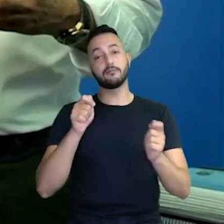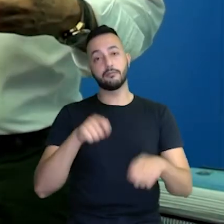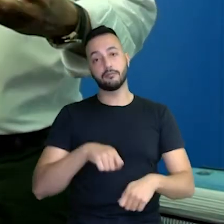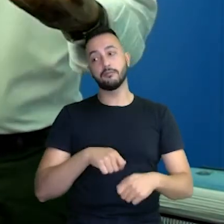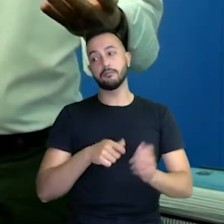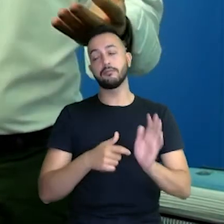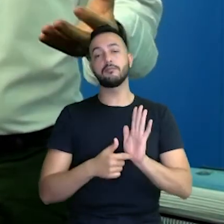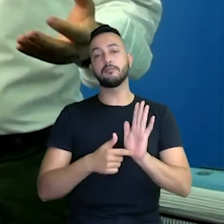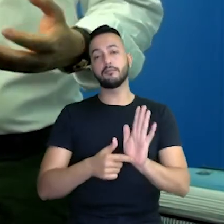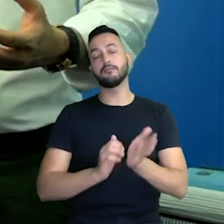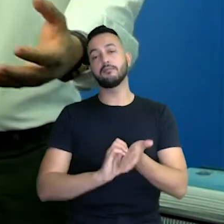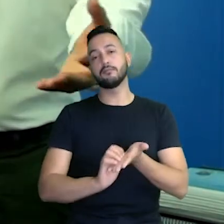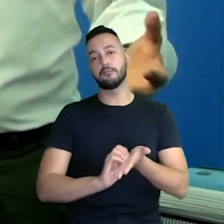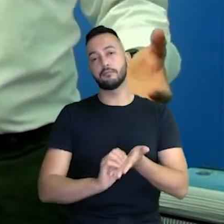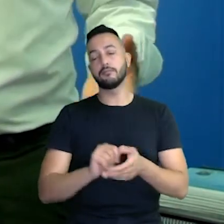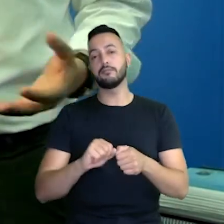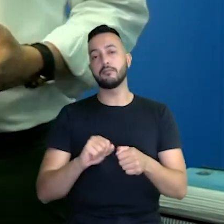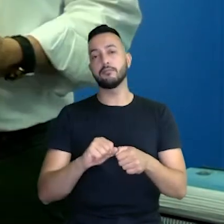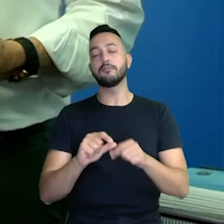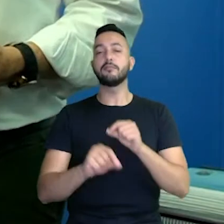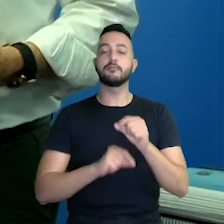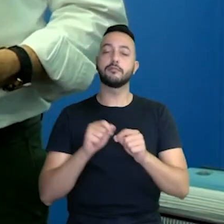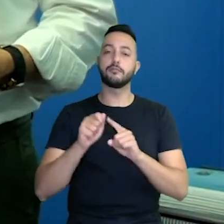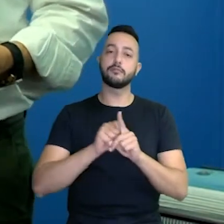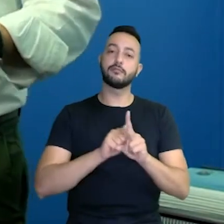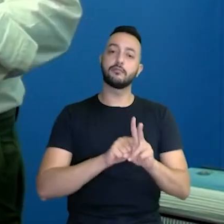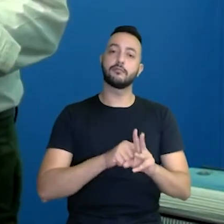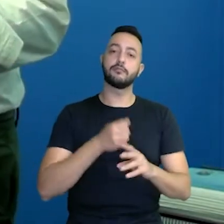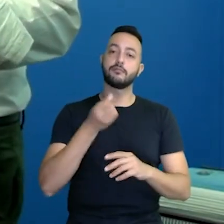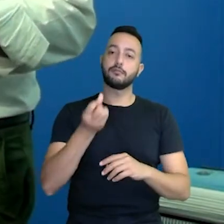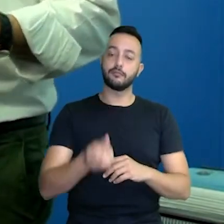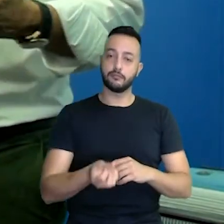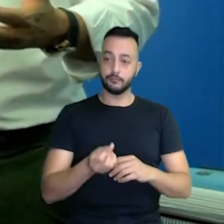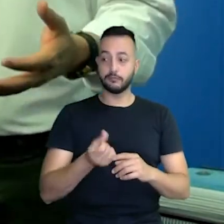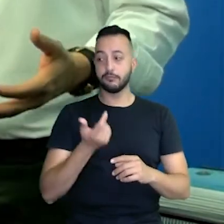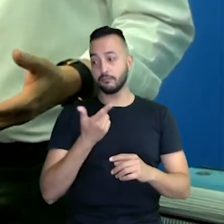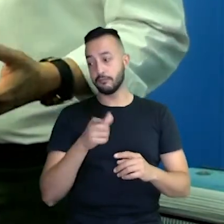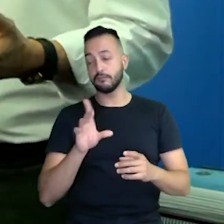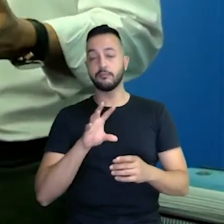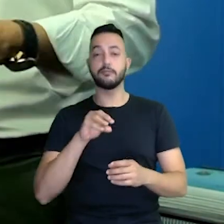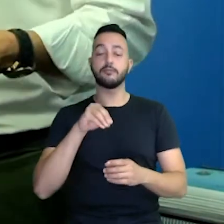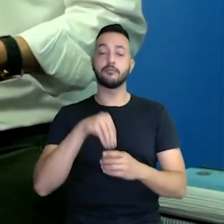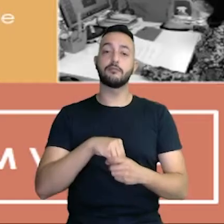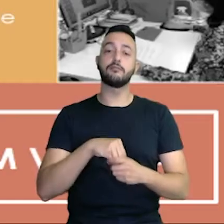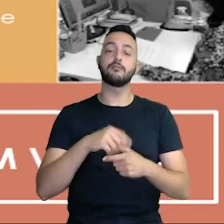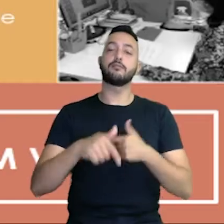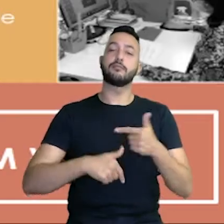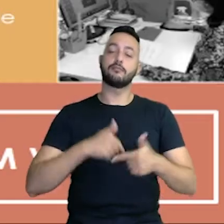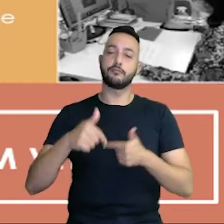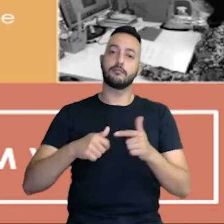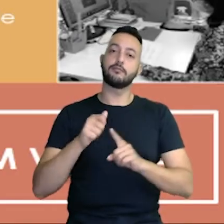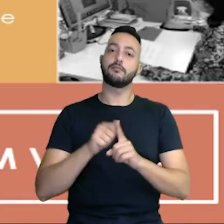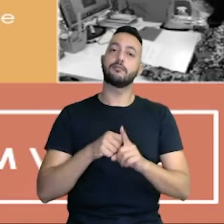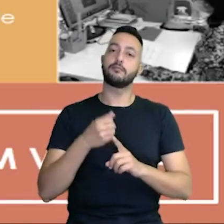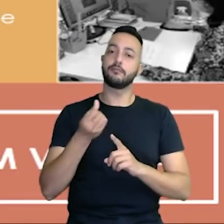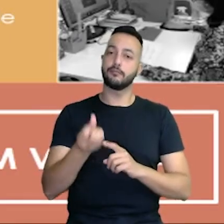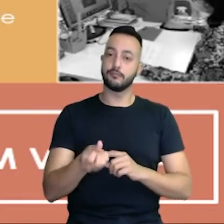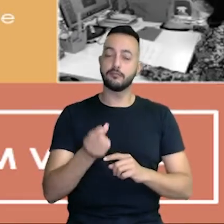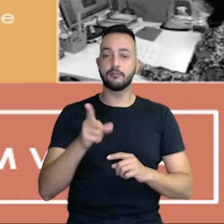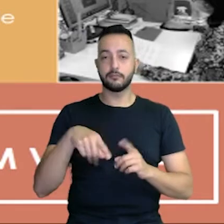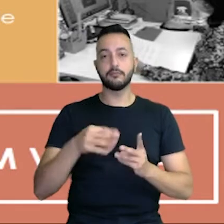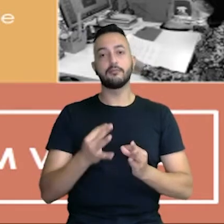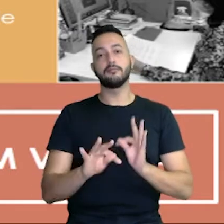mostrar a nossa secretaria o que fez nesses seis meses, um outro núcleo que trabalhou muito agora nesses seis meses foi o núcleo de